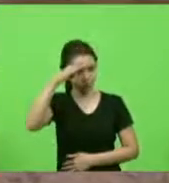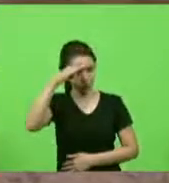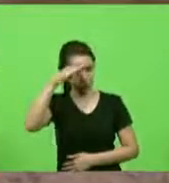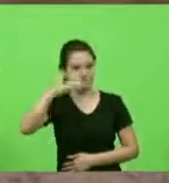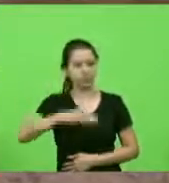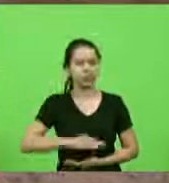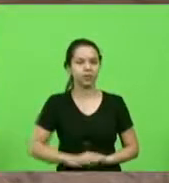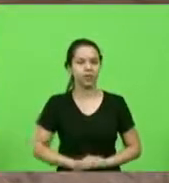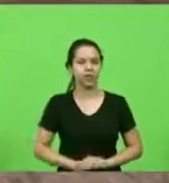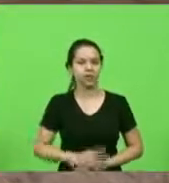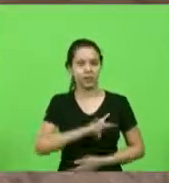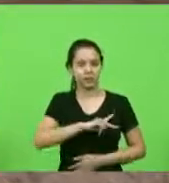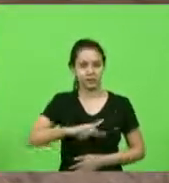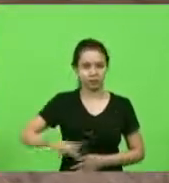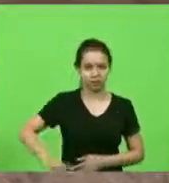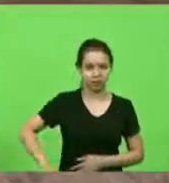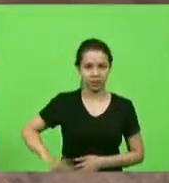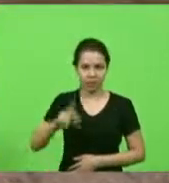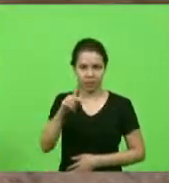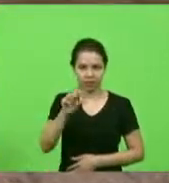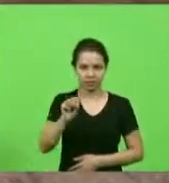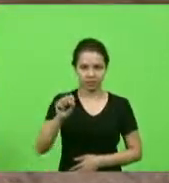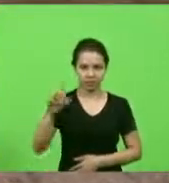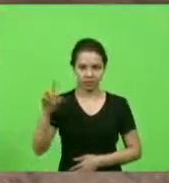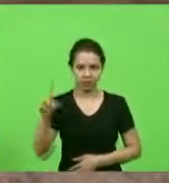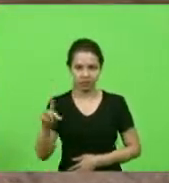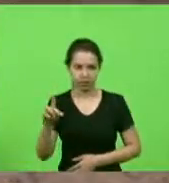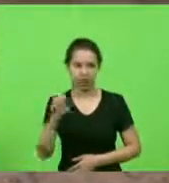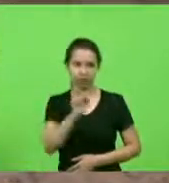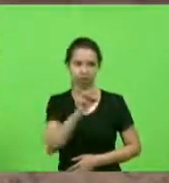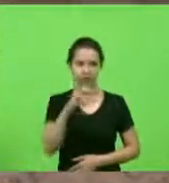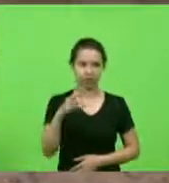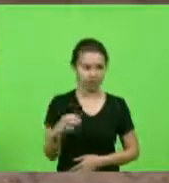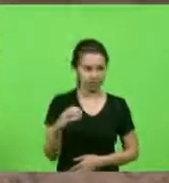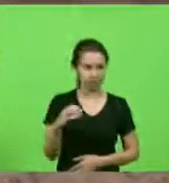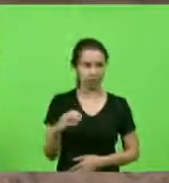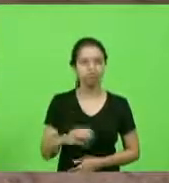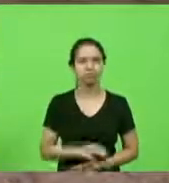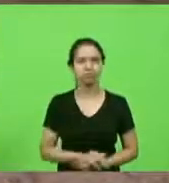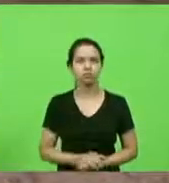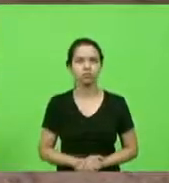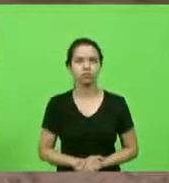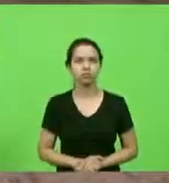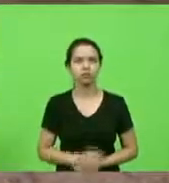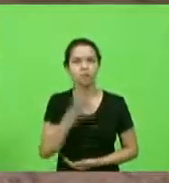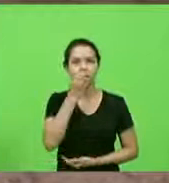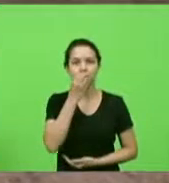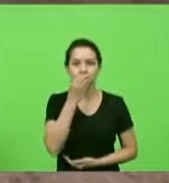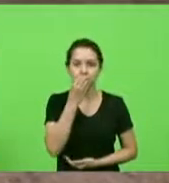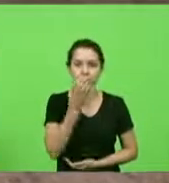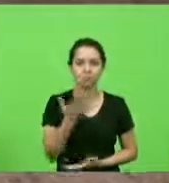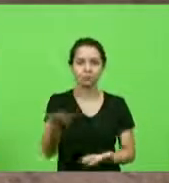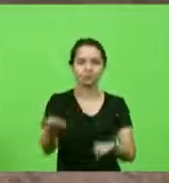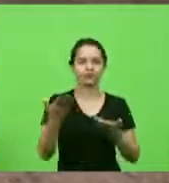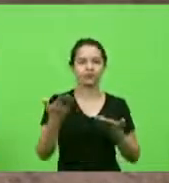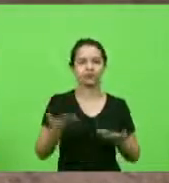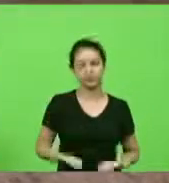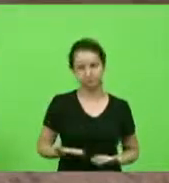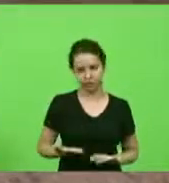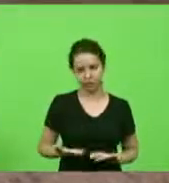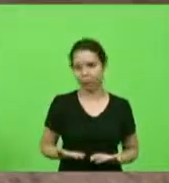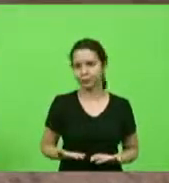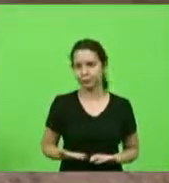do nosso PSD de Santa Catarina, deputado Jean Kuma, e dar as boas-vindas e